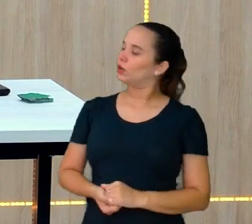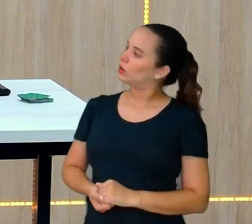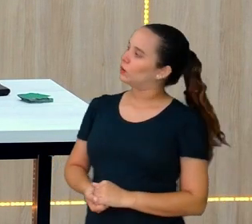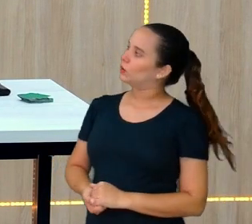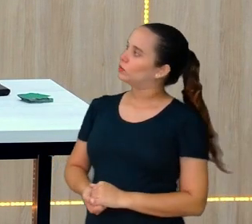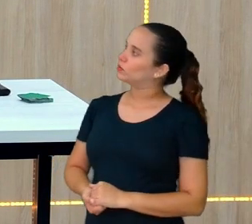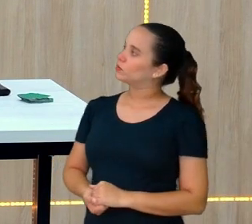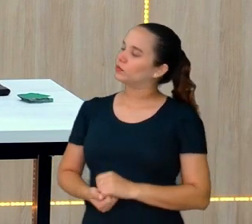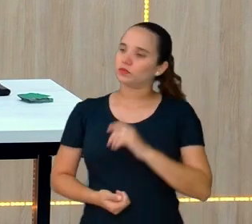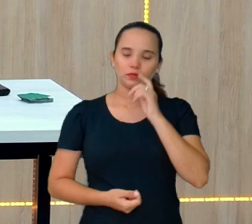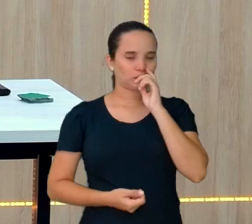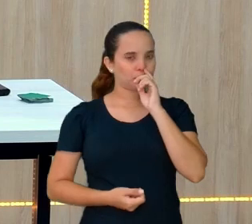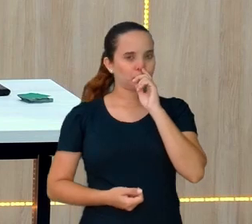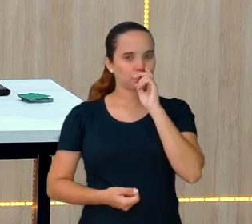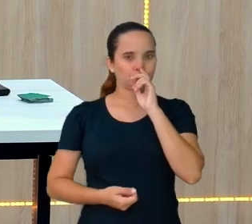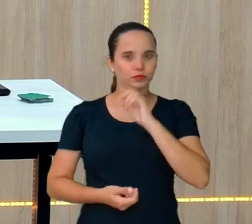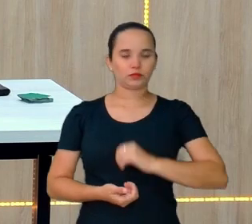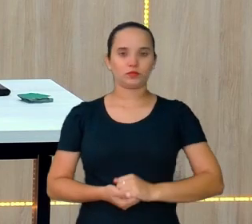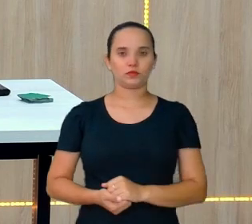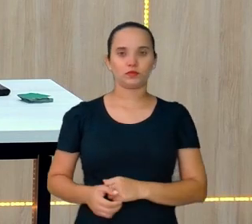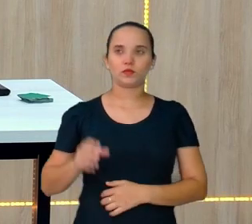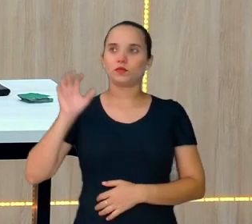Este lado tem 2.